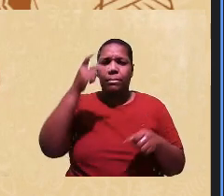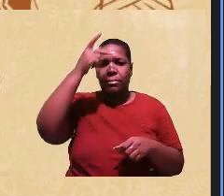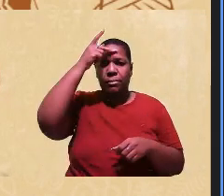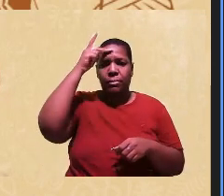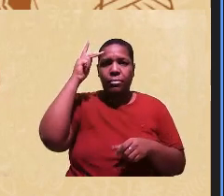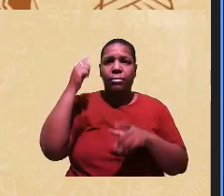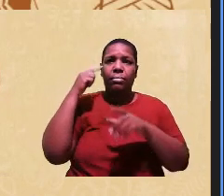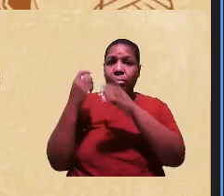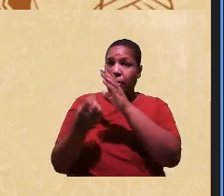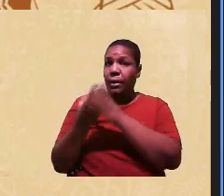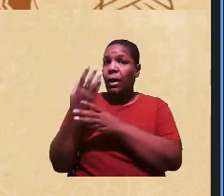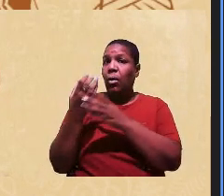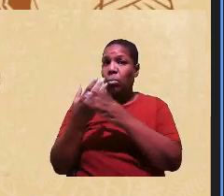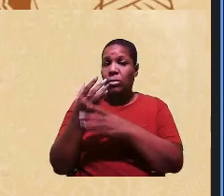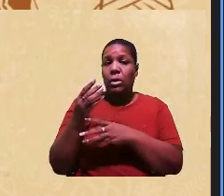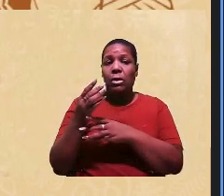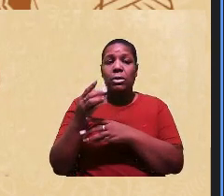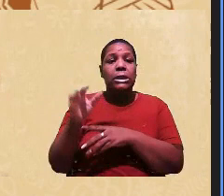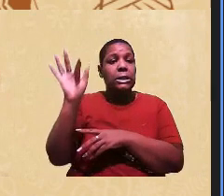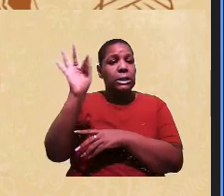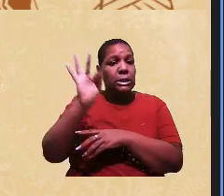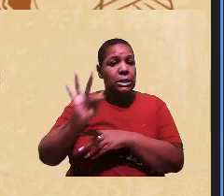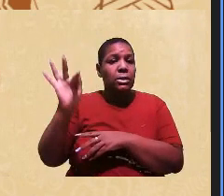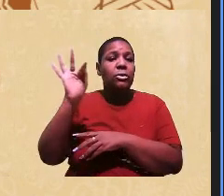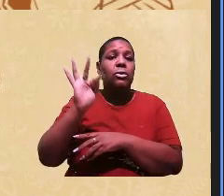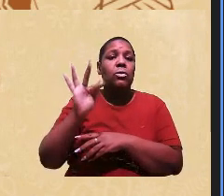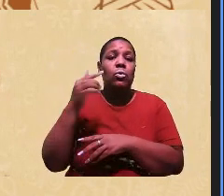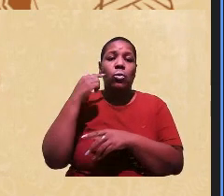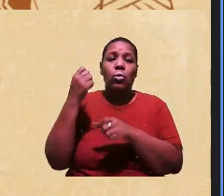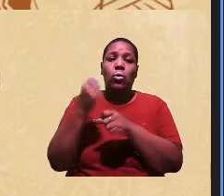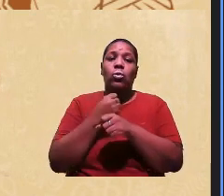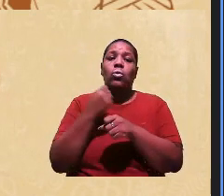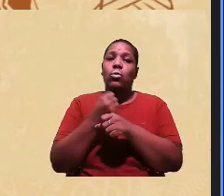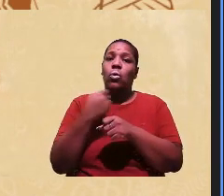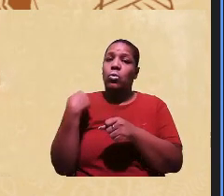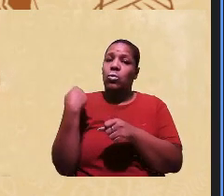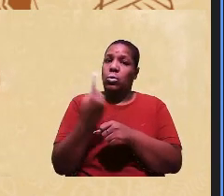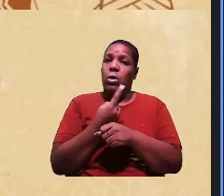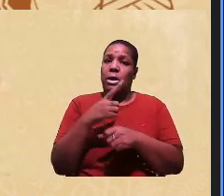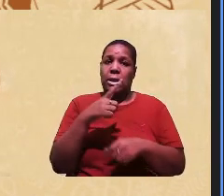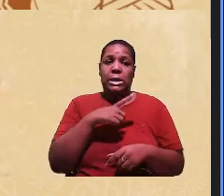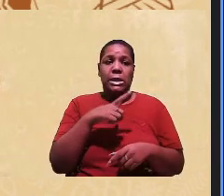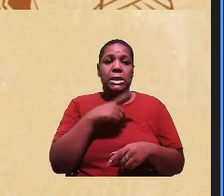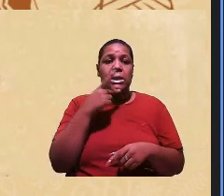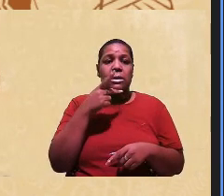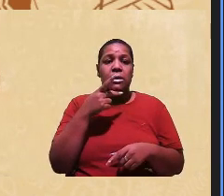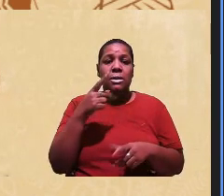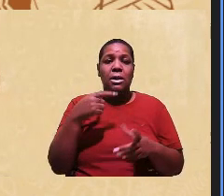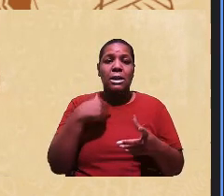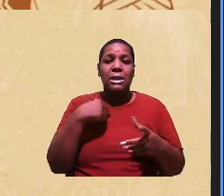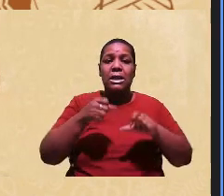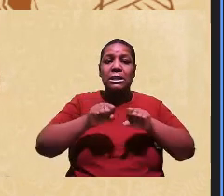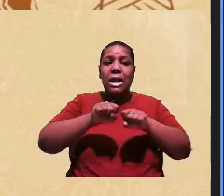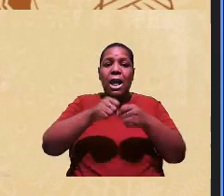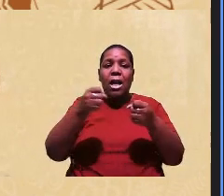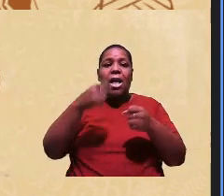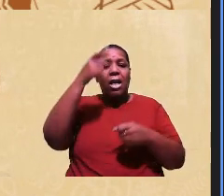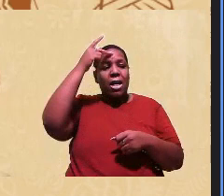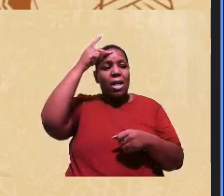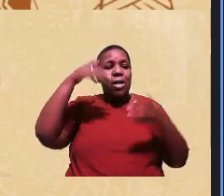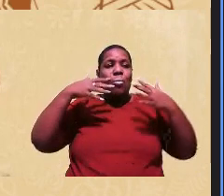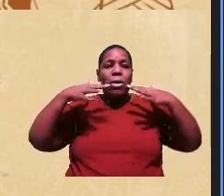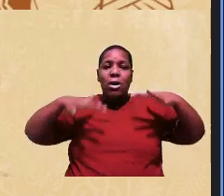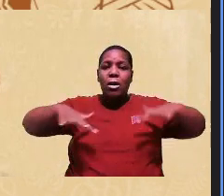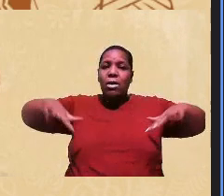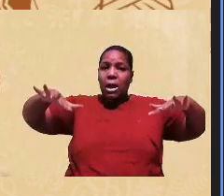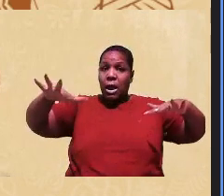acadêmicas das construções que nós temos esses desbravamentos vão se